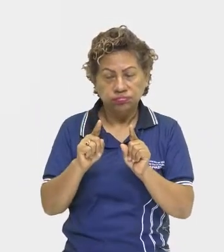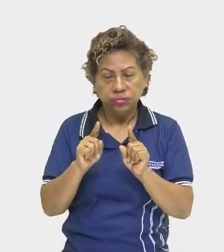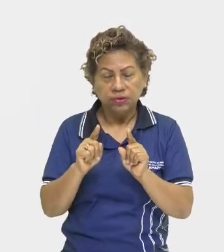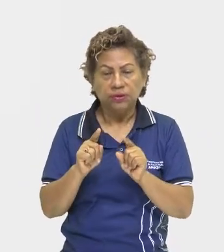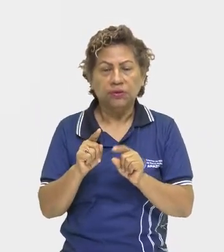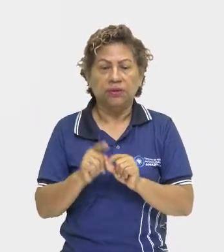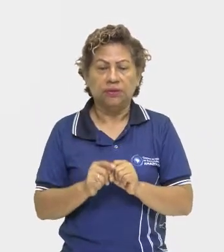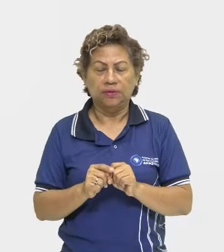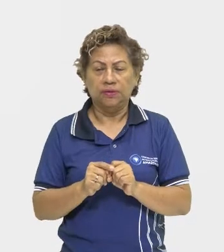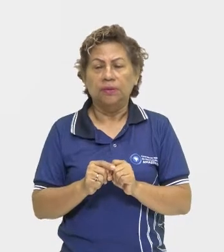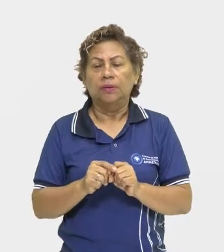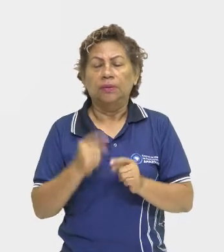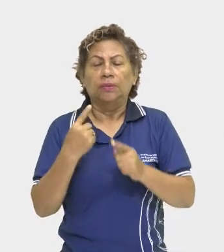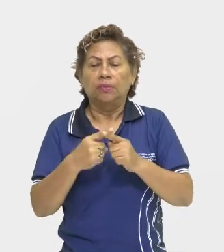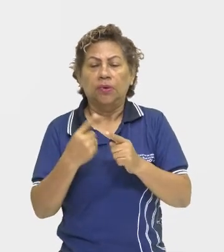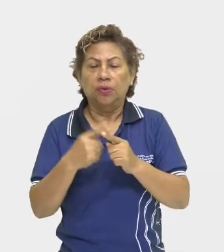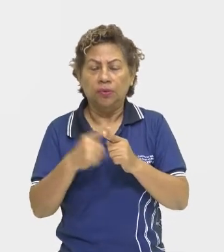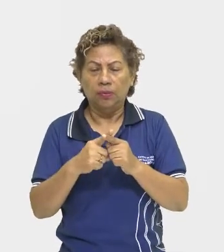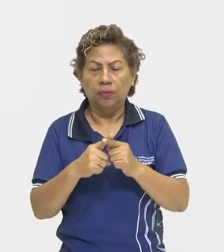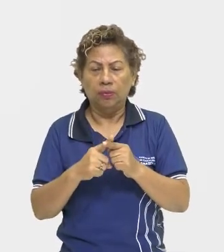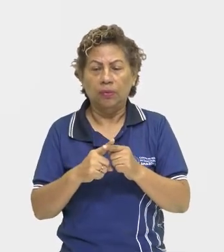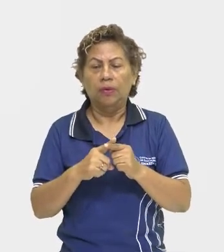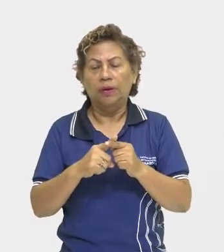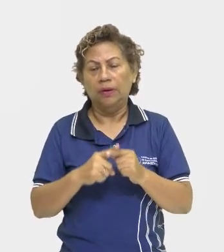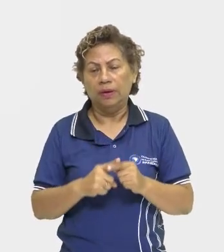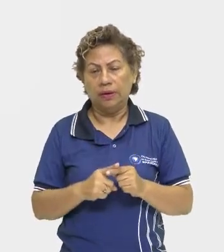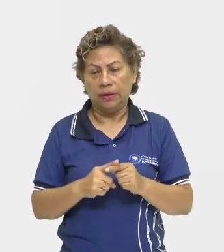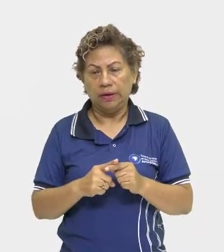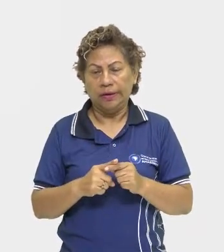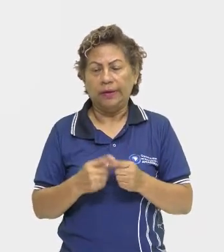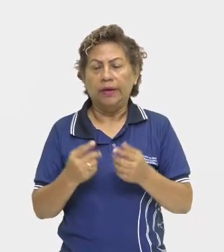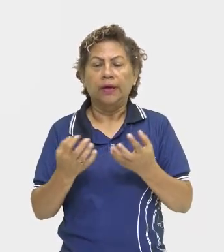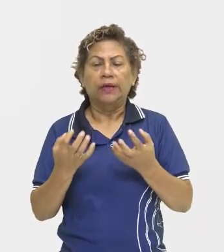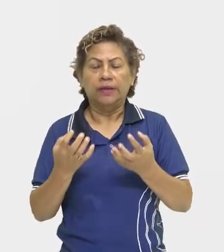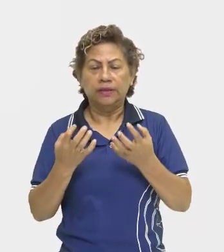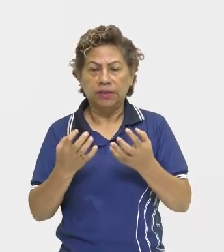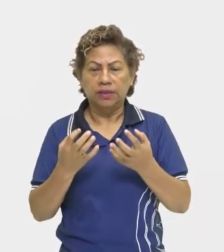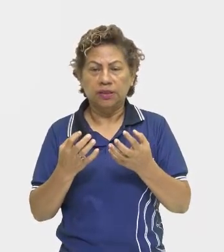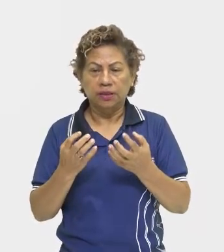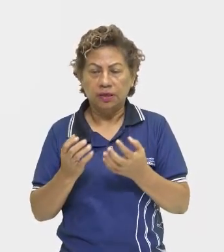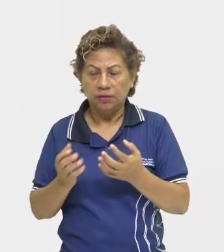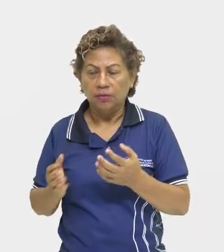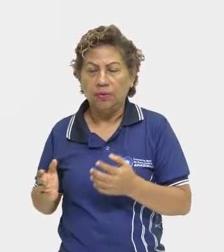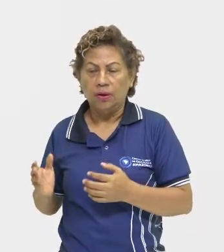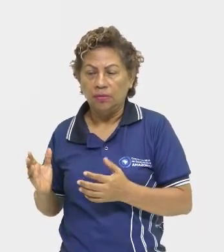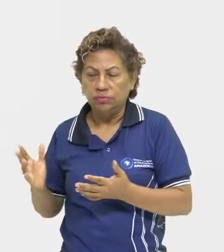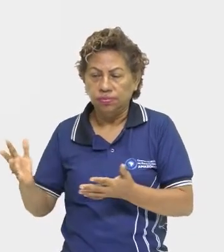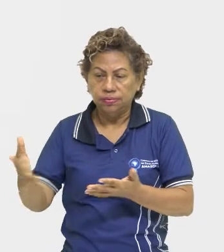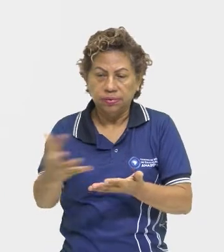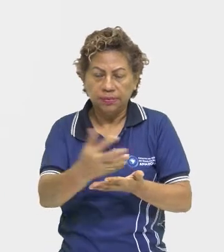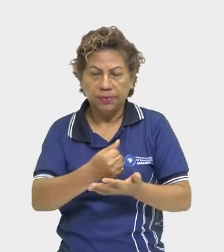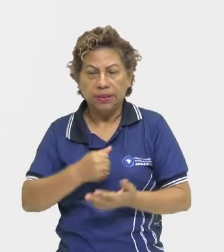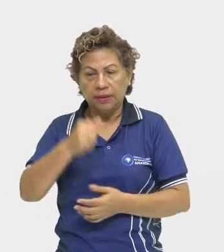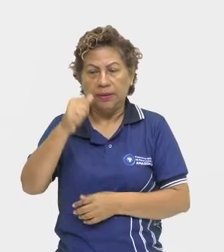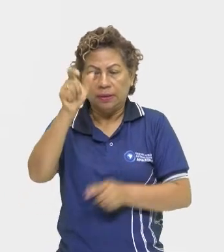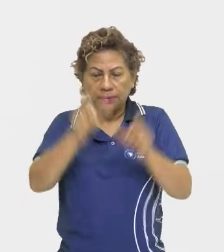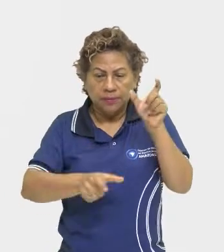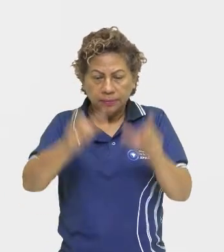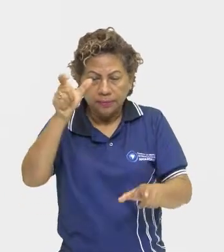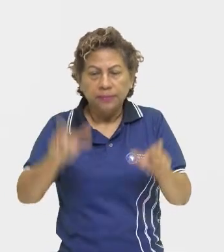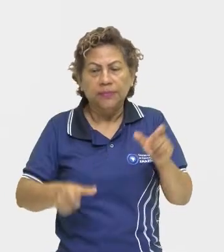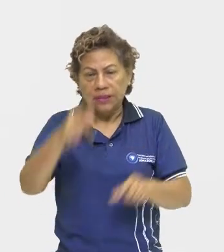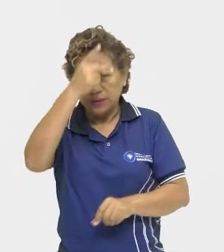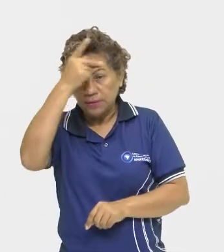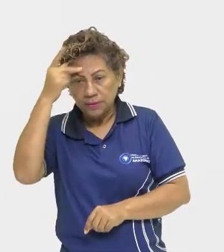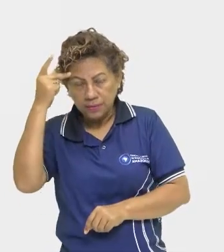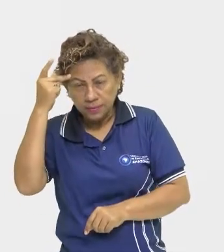avanço da reforma, né? Então, eles queriam conquistar novos adeptos, novos crentes